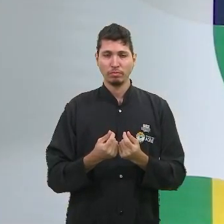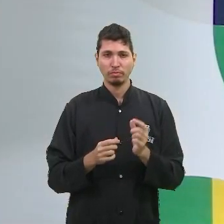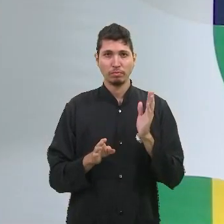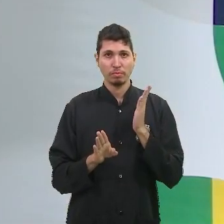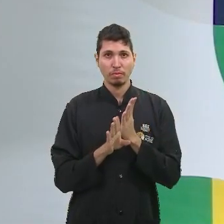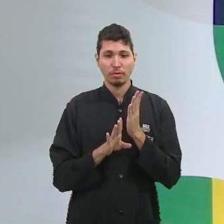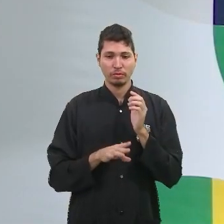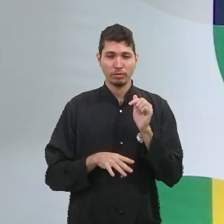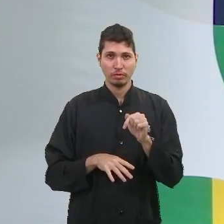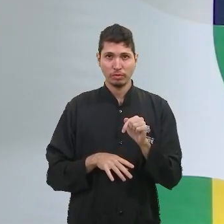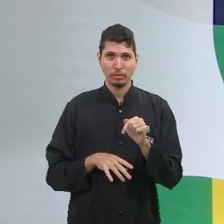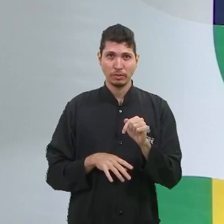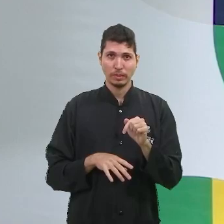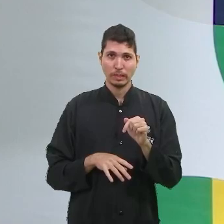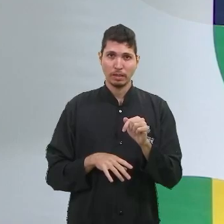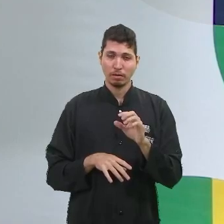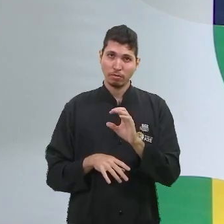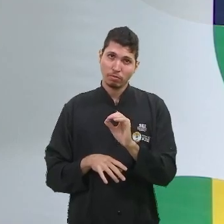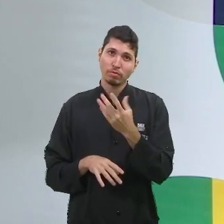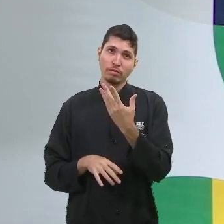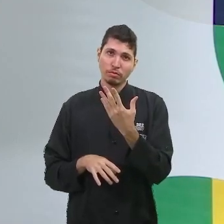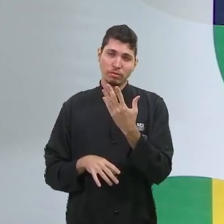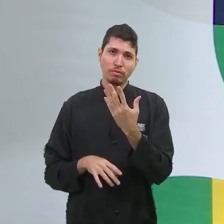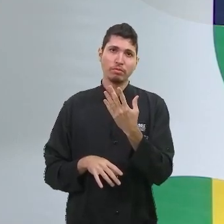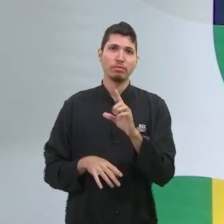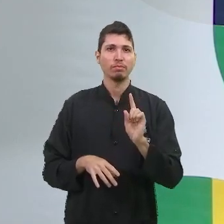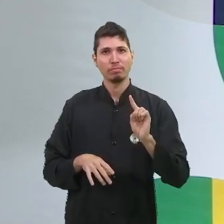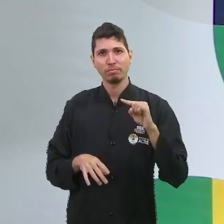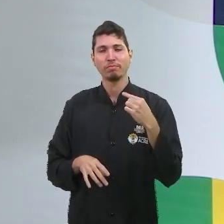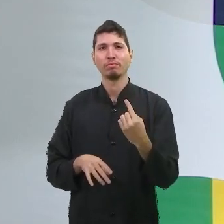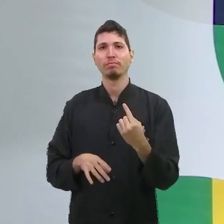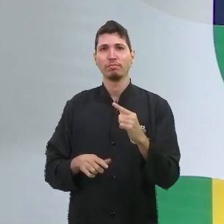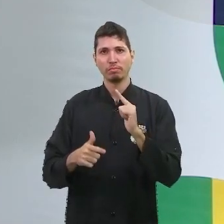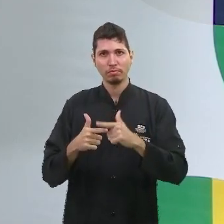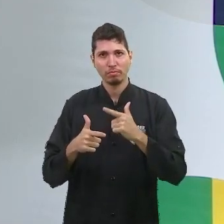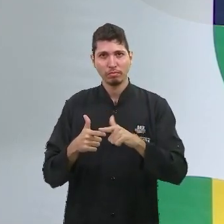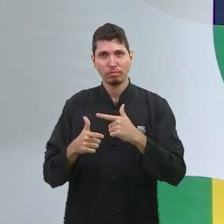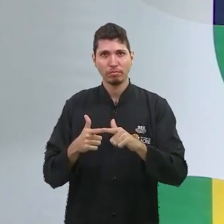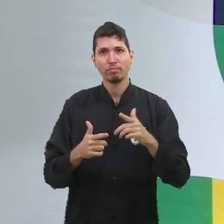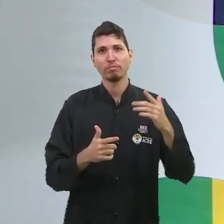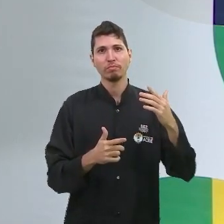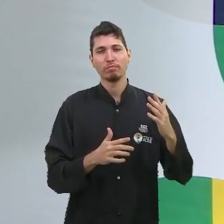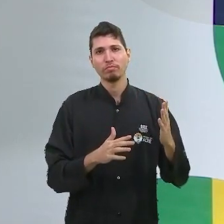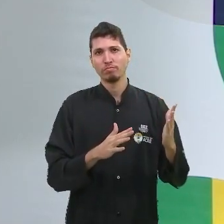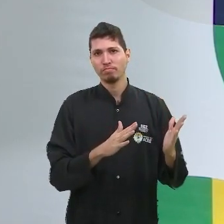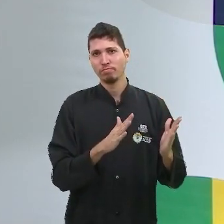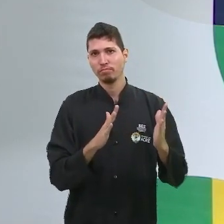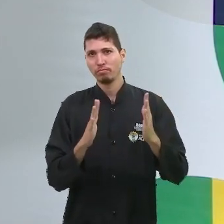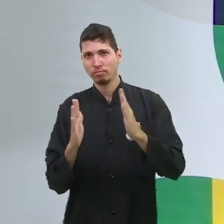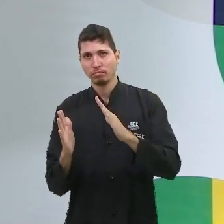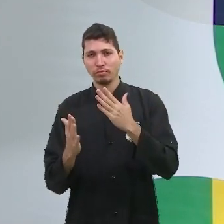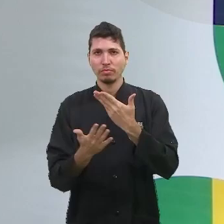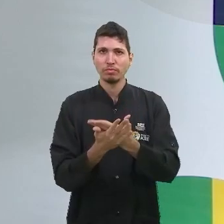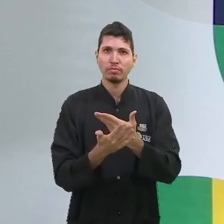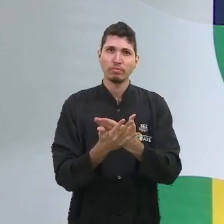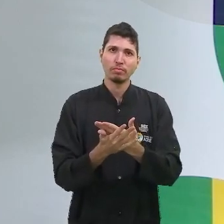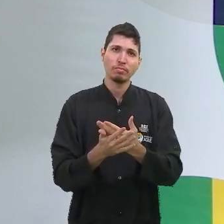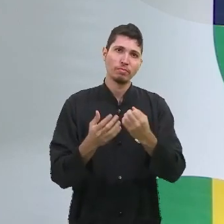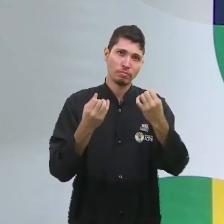outra situação. Em um determinado momento desta videoaula, eu comentei que